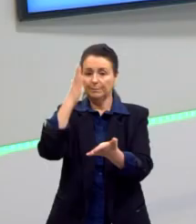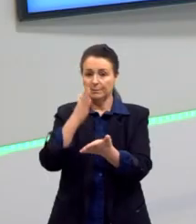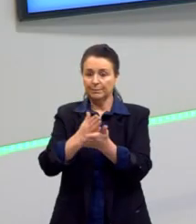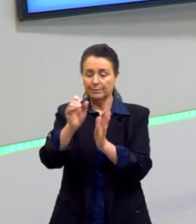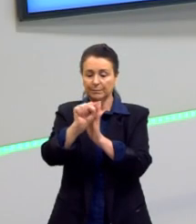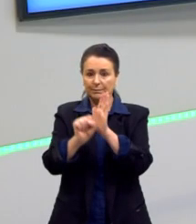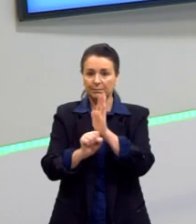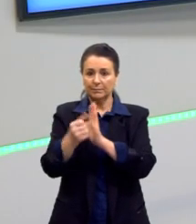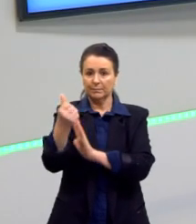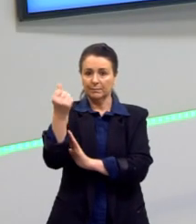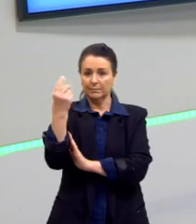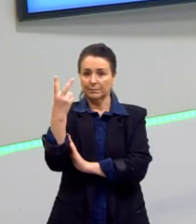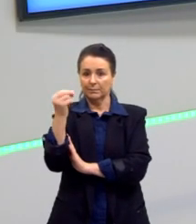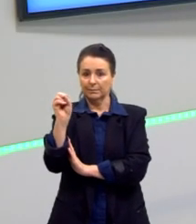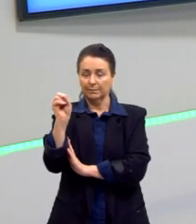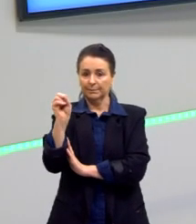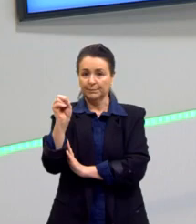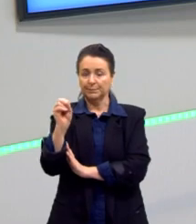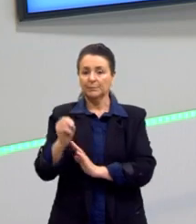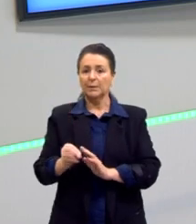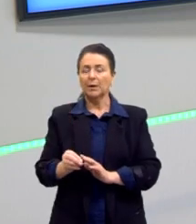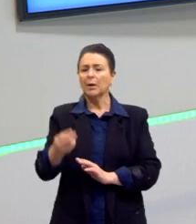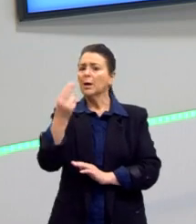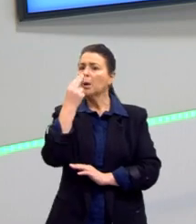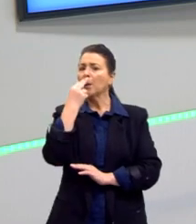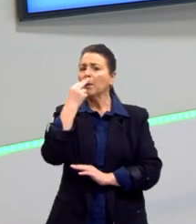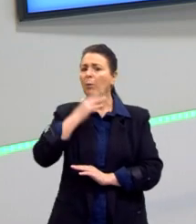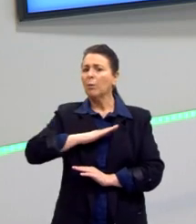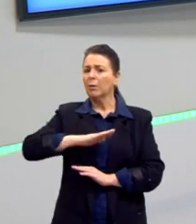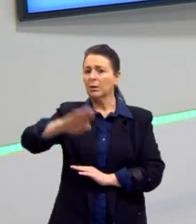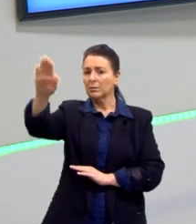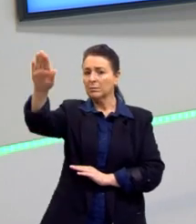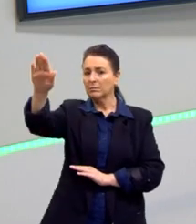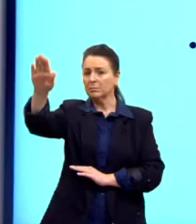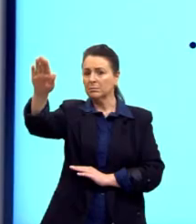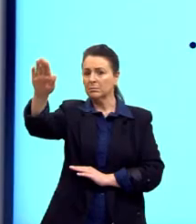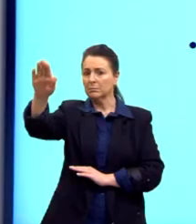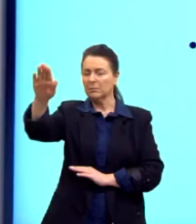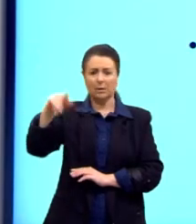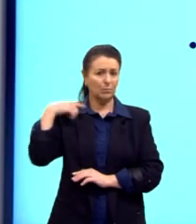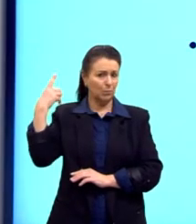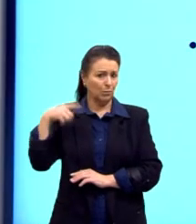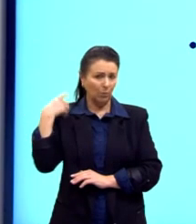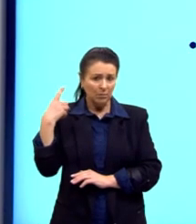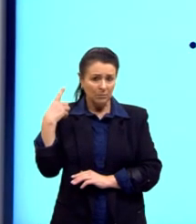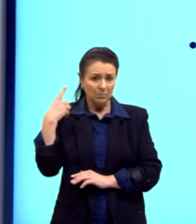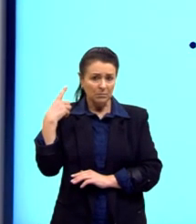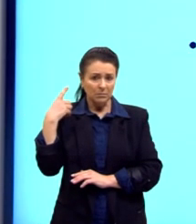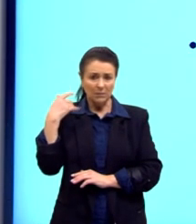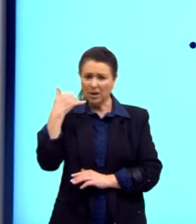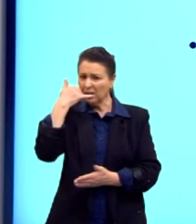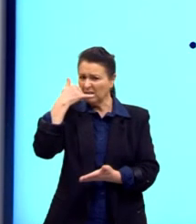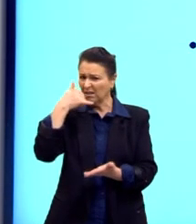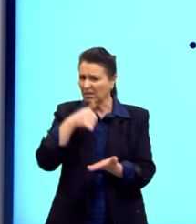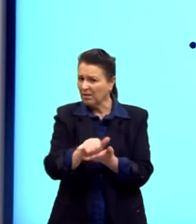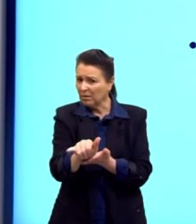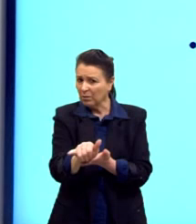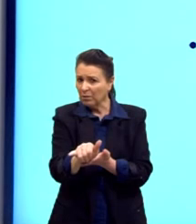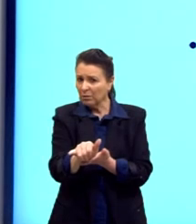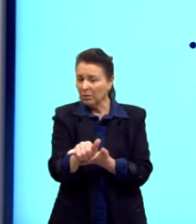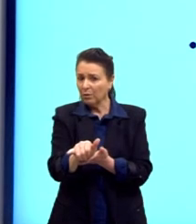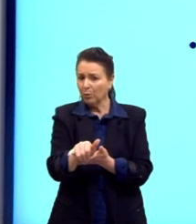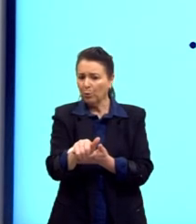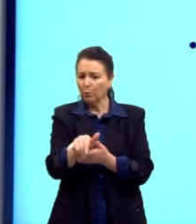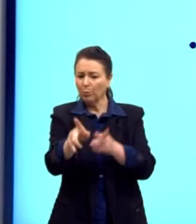XX. E o Hitler? Será que ele era um louco que enganou os alemães? Às vezes as